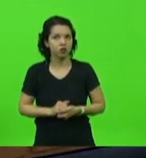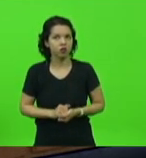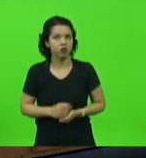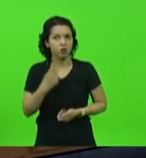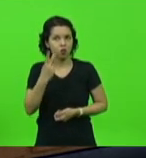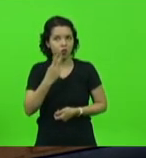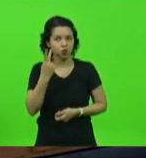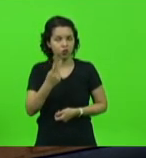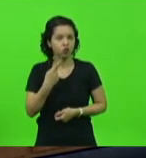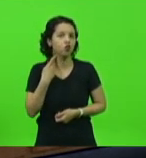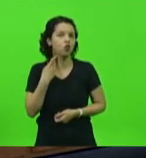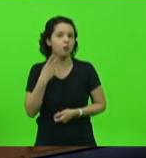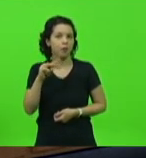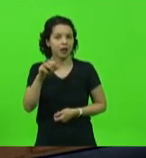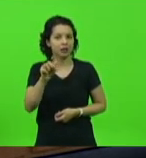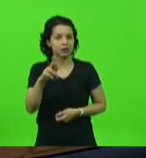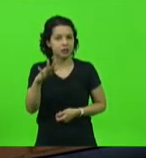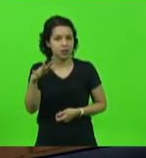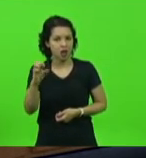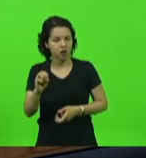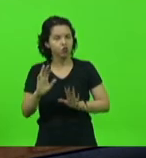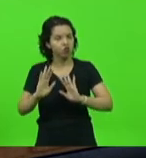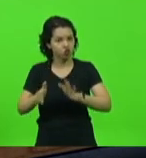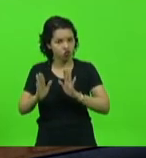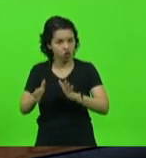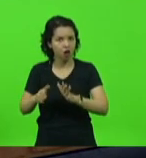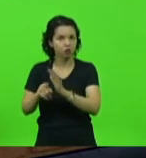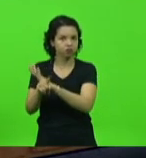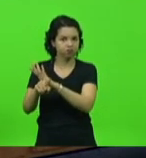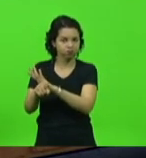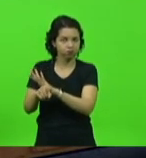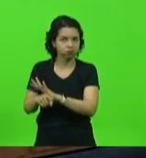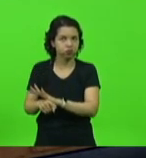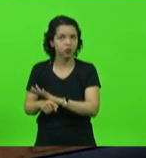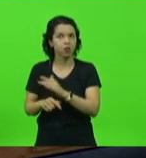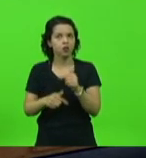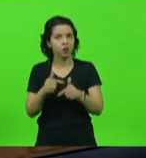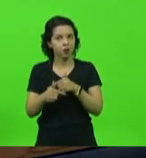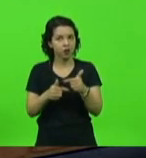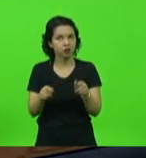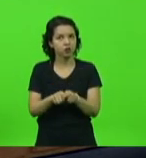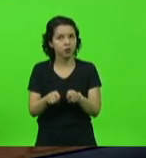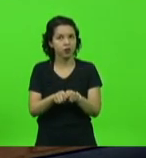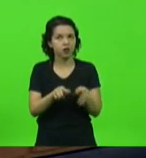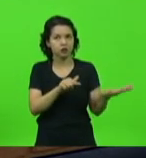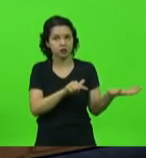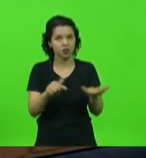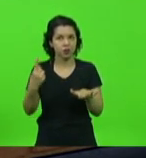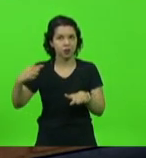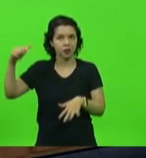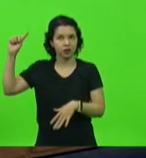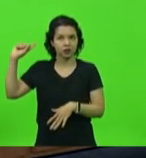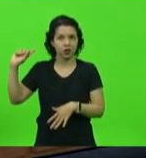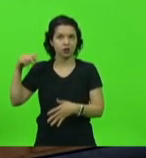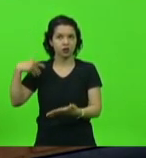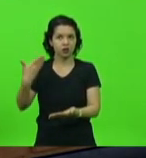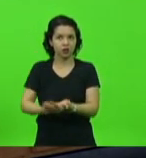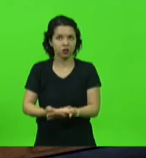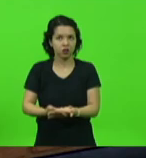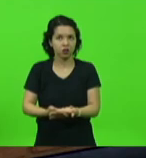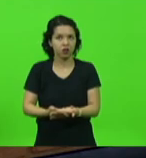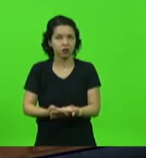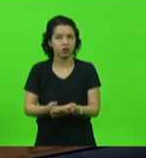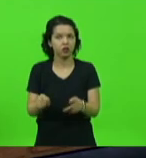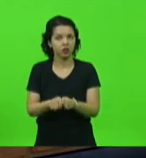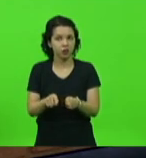Marcelo Dutra já está no caso. Já estou trabalhando em cima disso desde a semana passada, inclusive